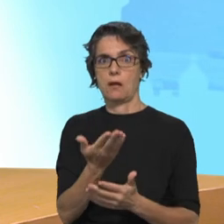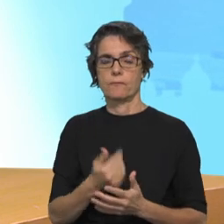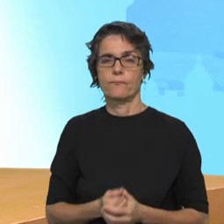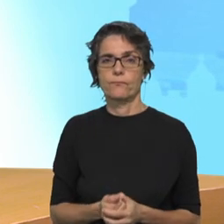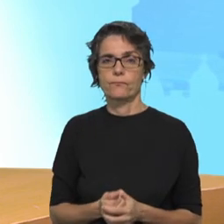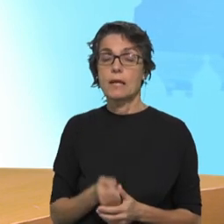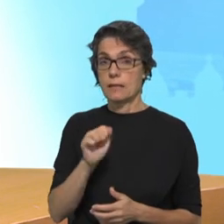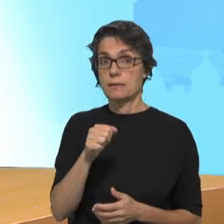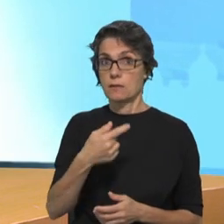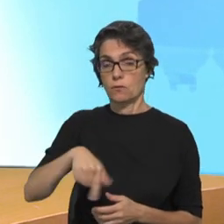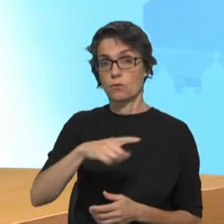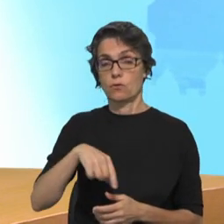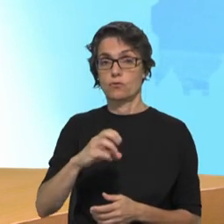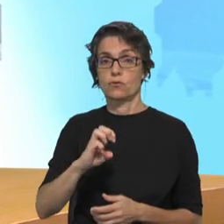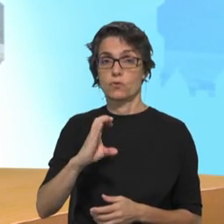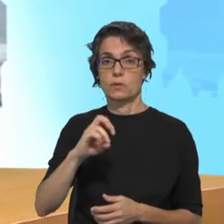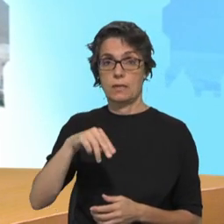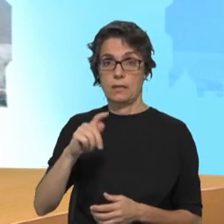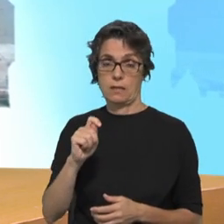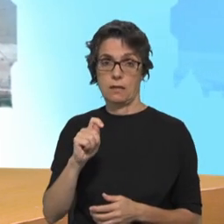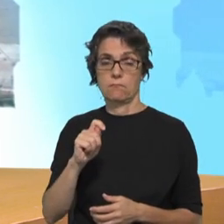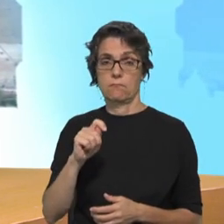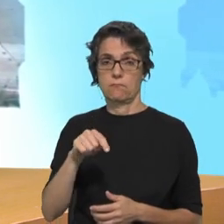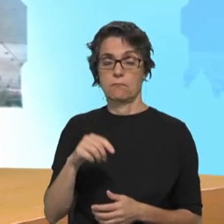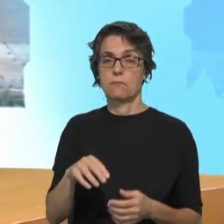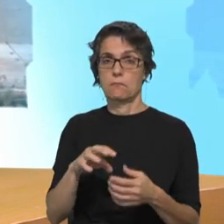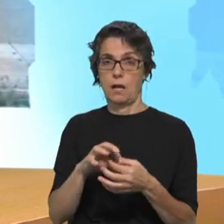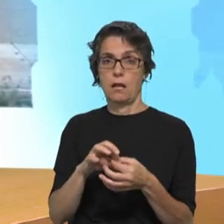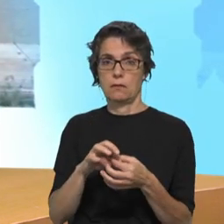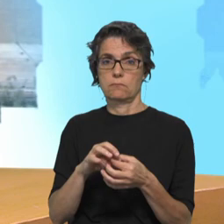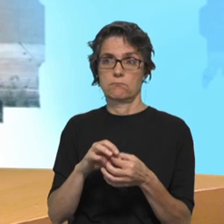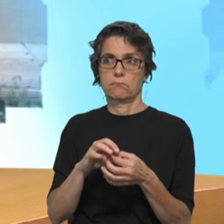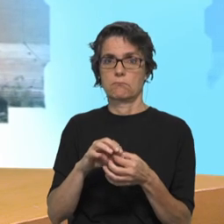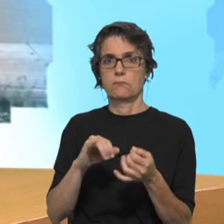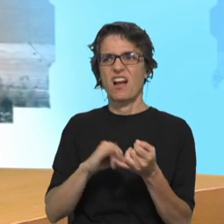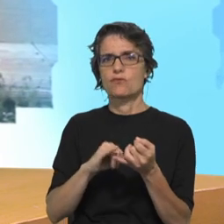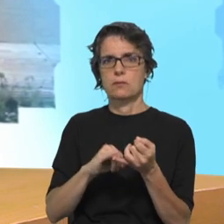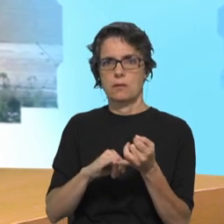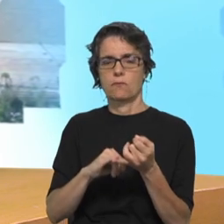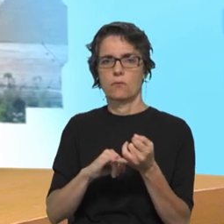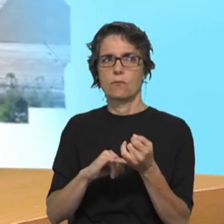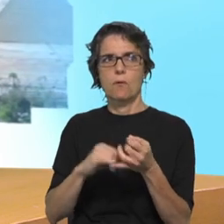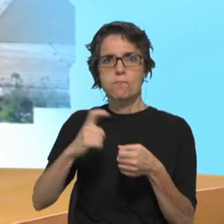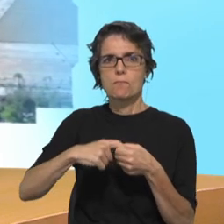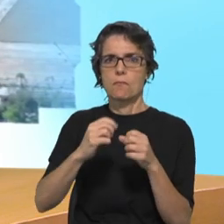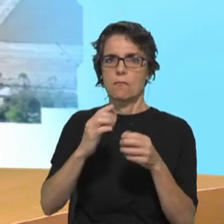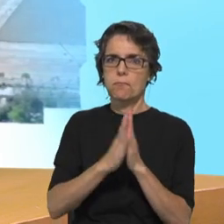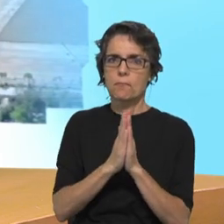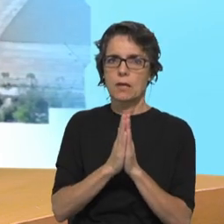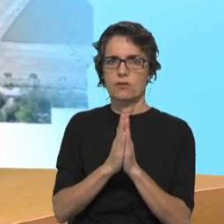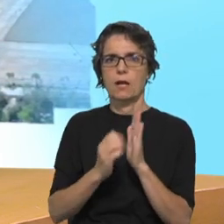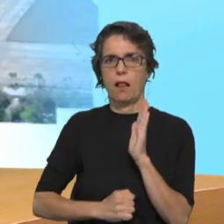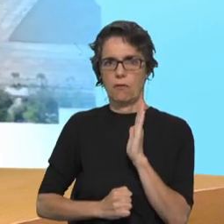associação confeccional, quer dizer que nos dizemos membros da Igreja Católica, reconhecemos, como